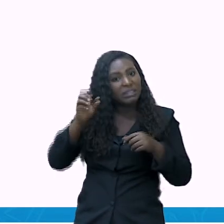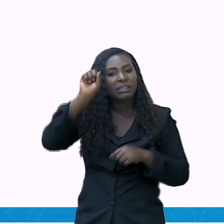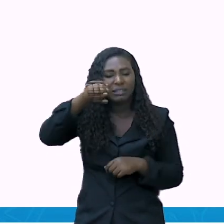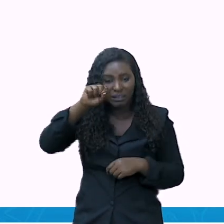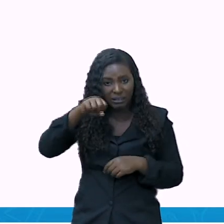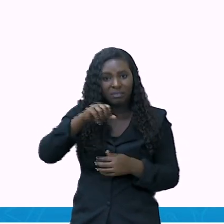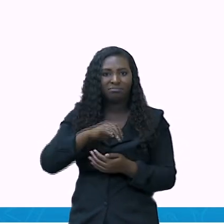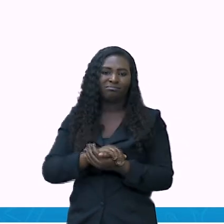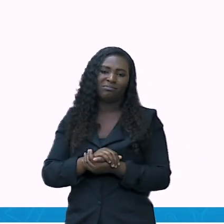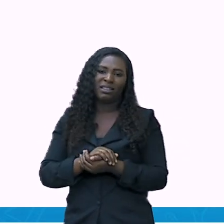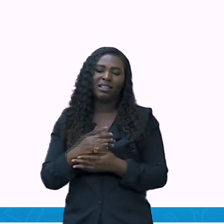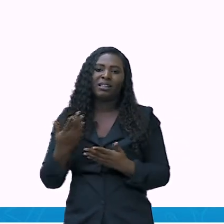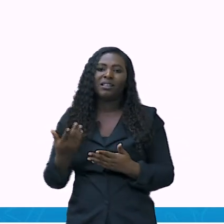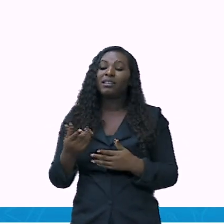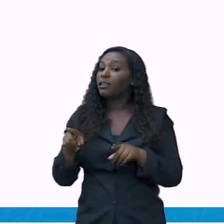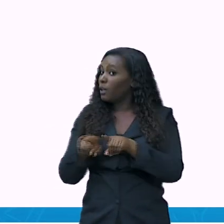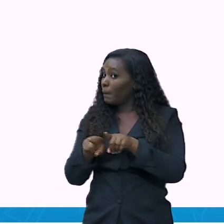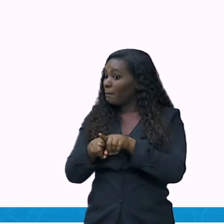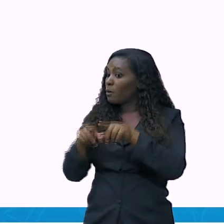deserto da Mongólia.